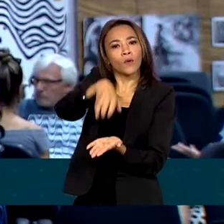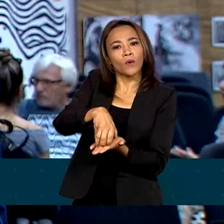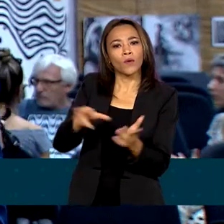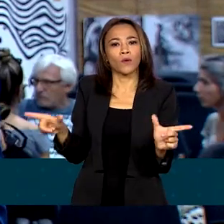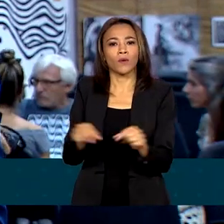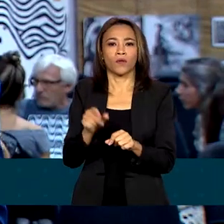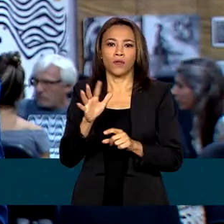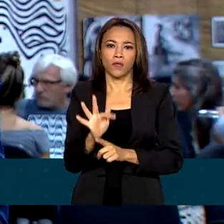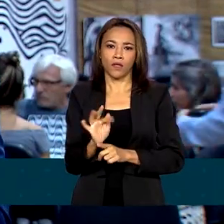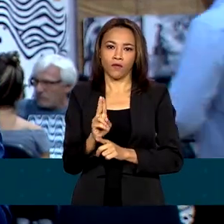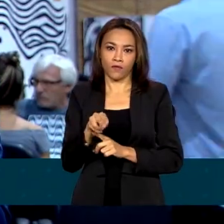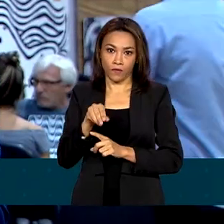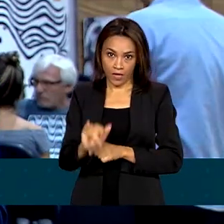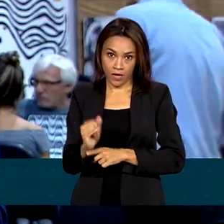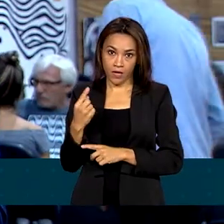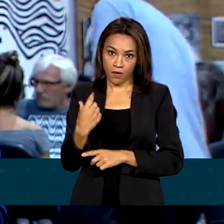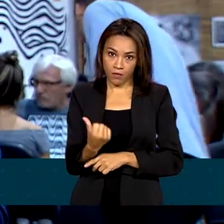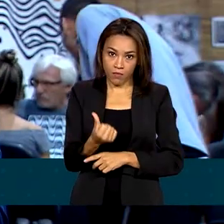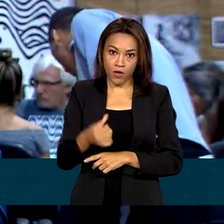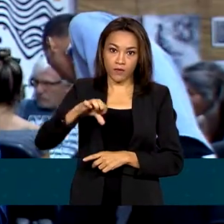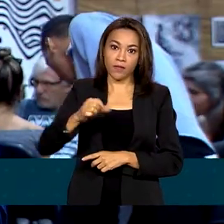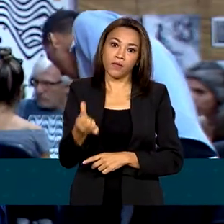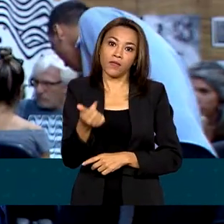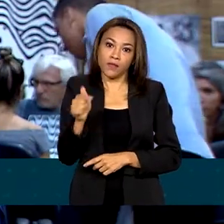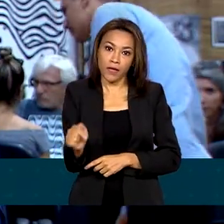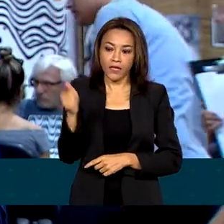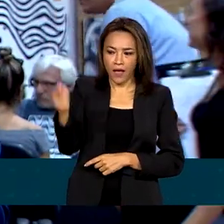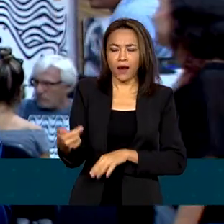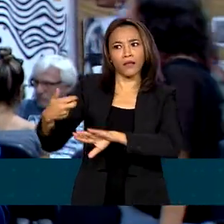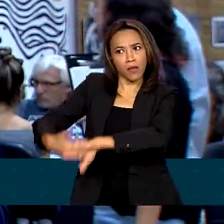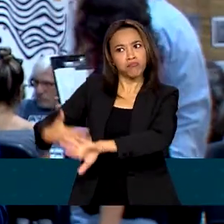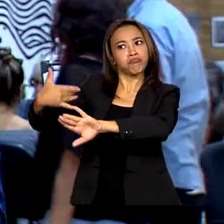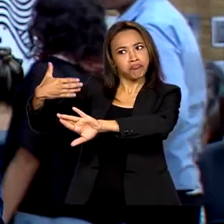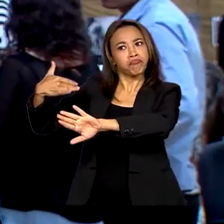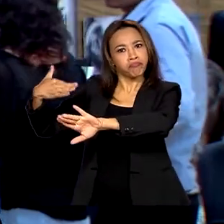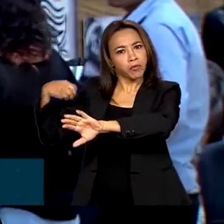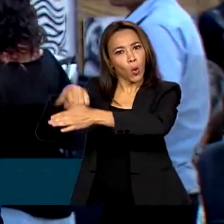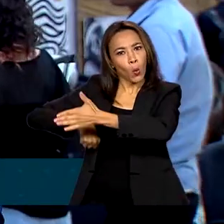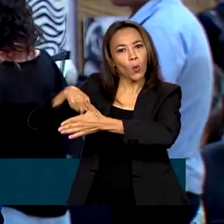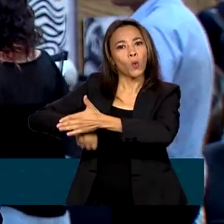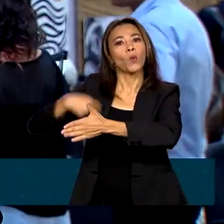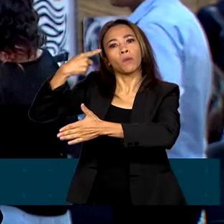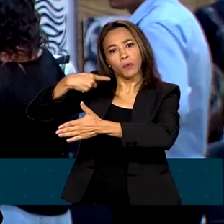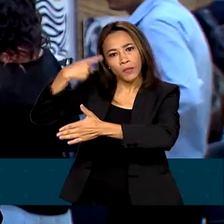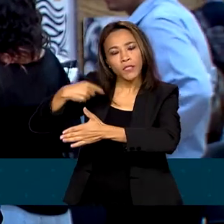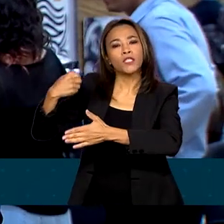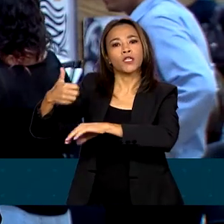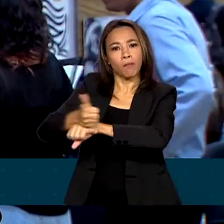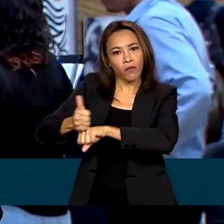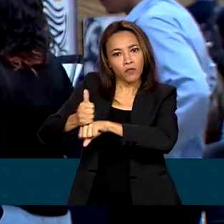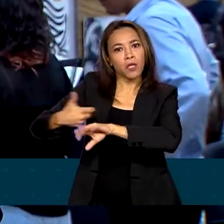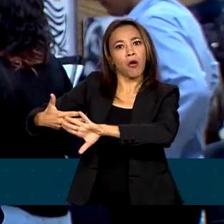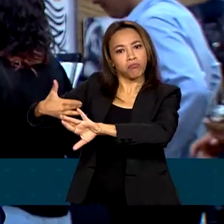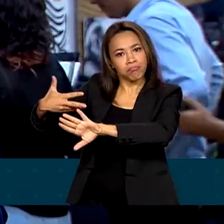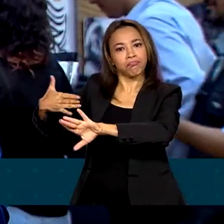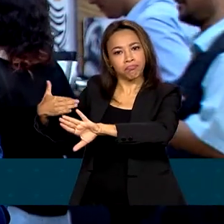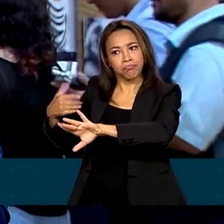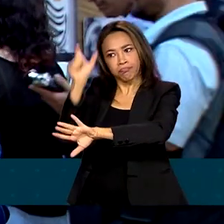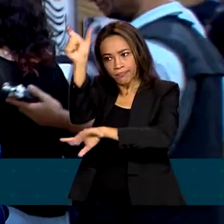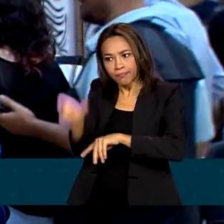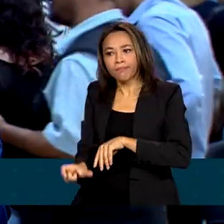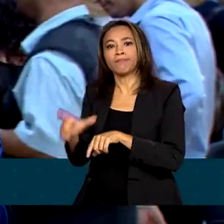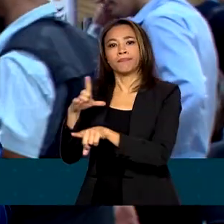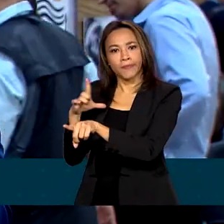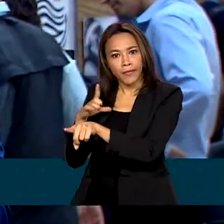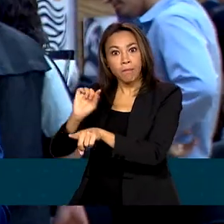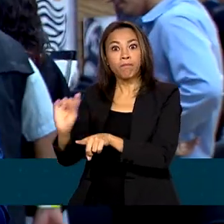Natural de Roraima, a nova presidente tem uma trajetória política e profissional marcada pelo pioneirismo. Ela